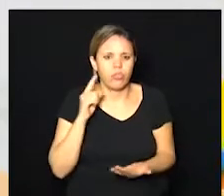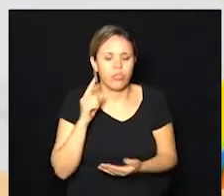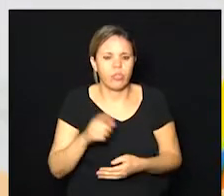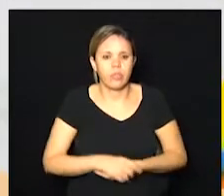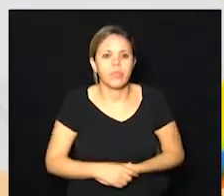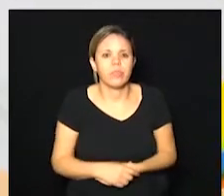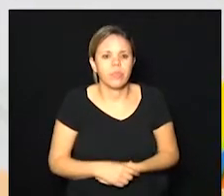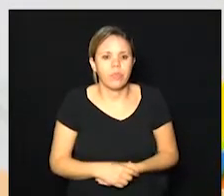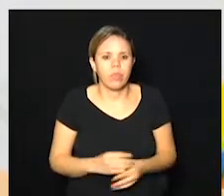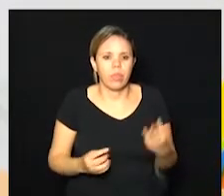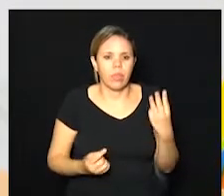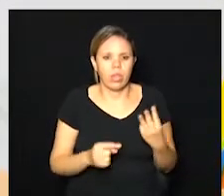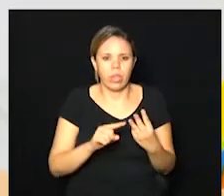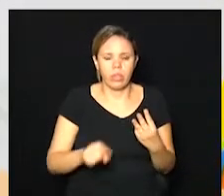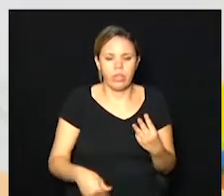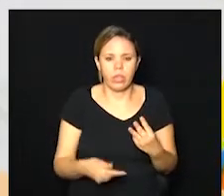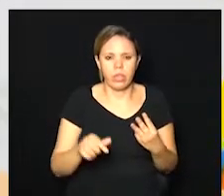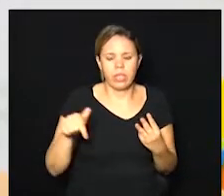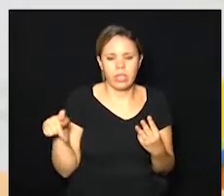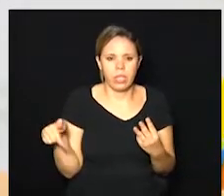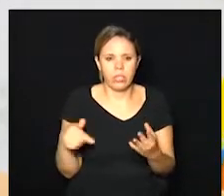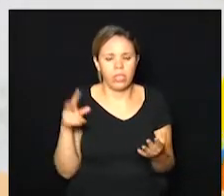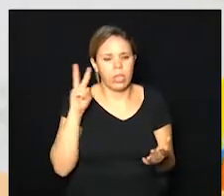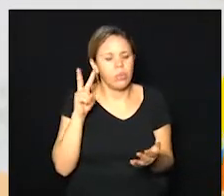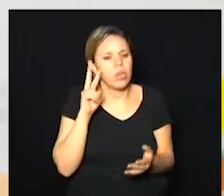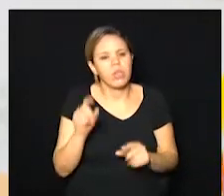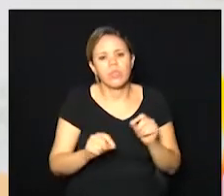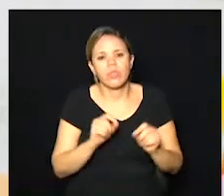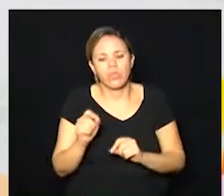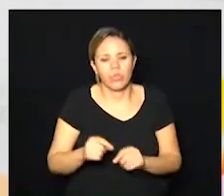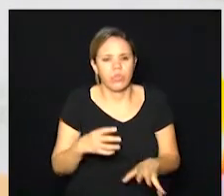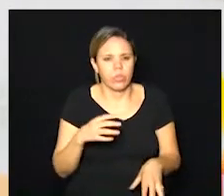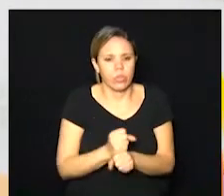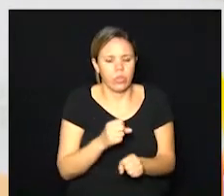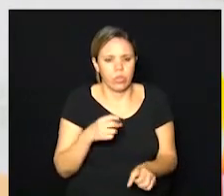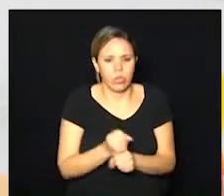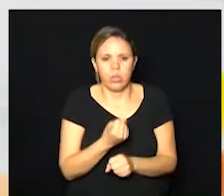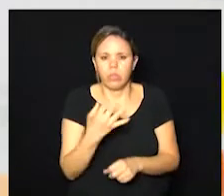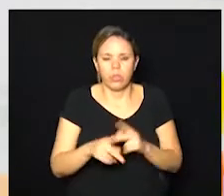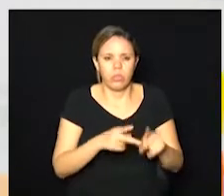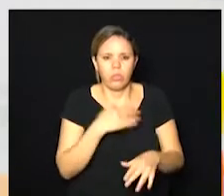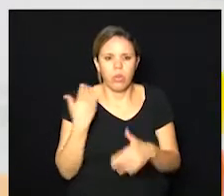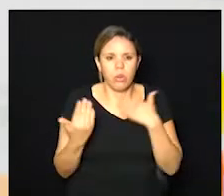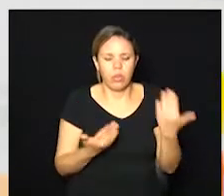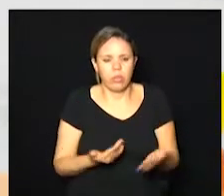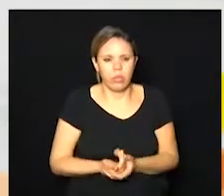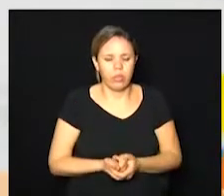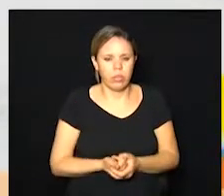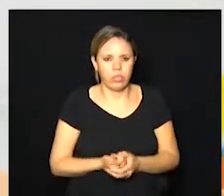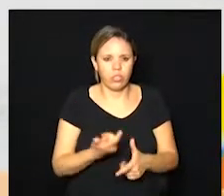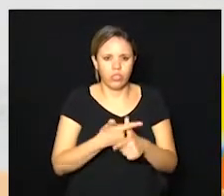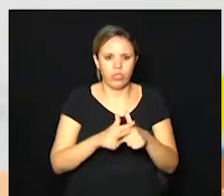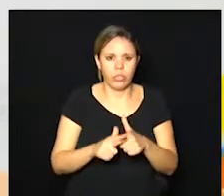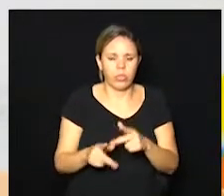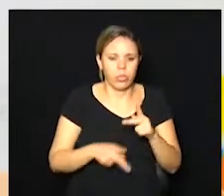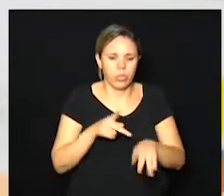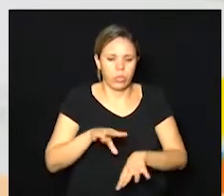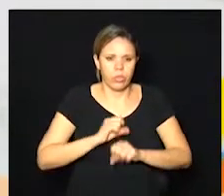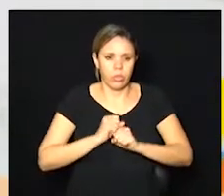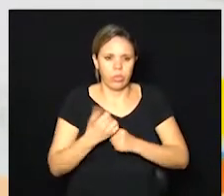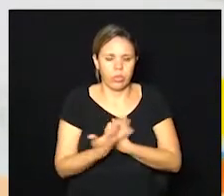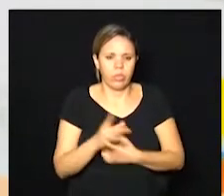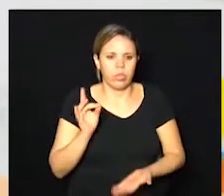é 3,7 lembrando que o cálculo da letalidade é número de mortos dividido pelo número de casos